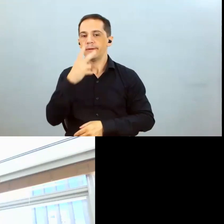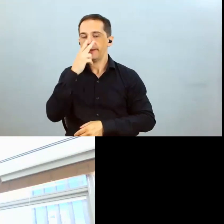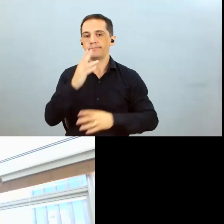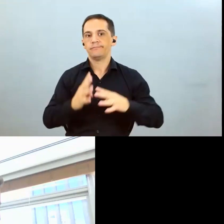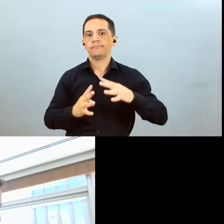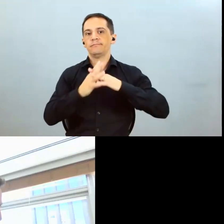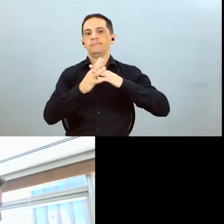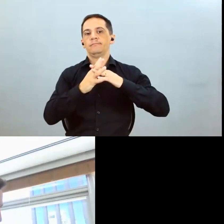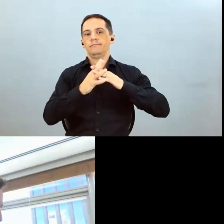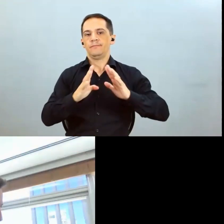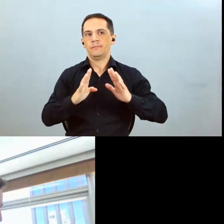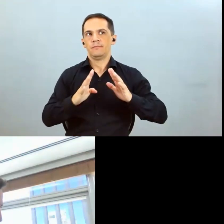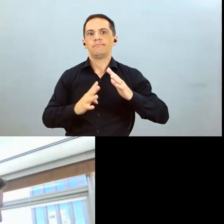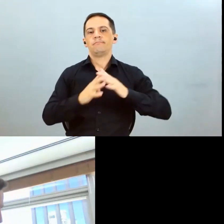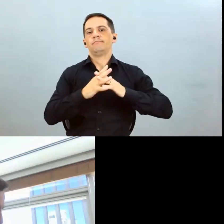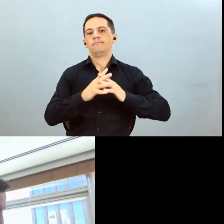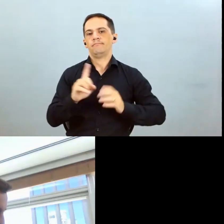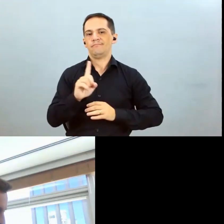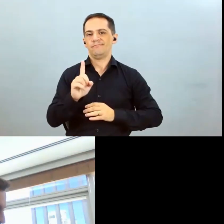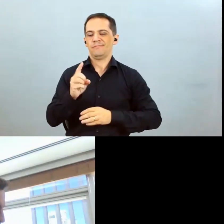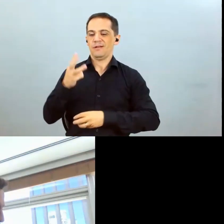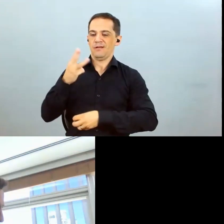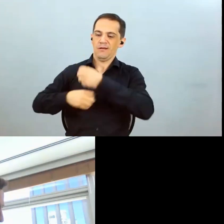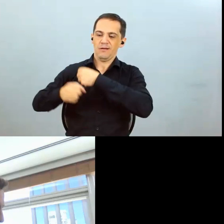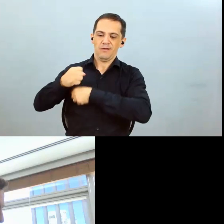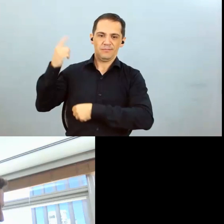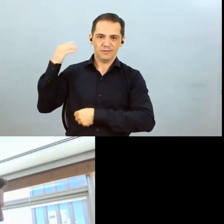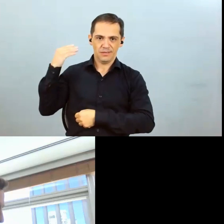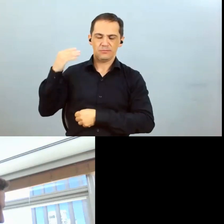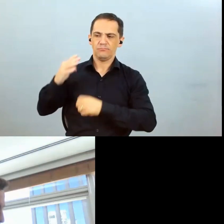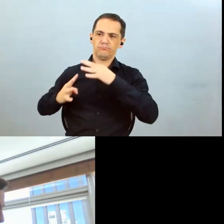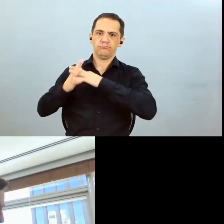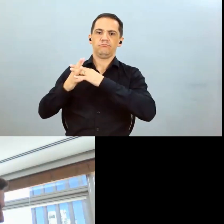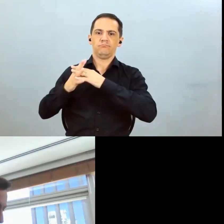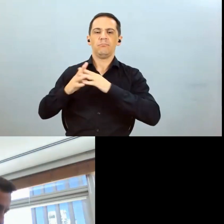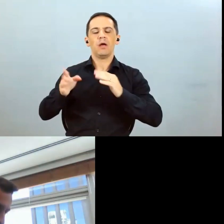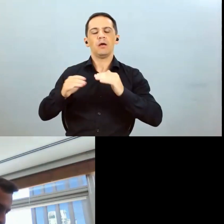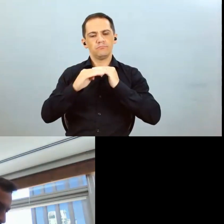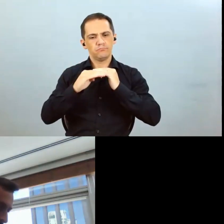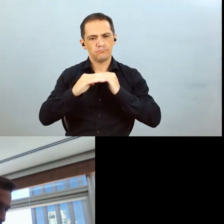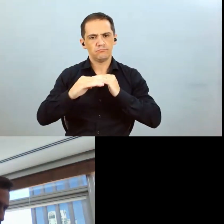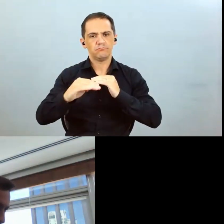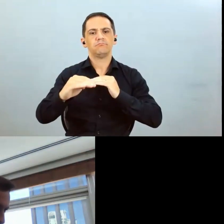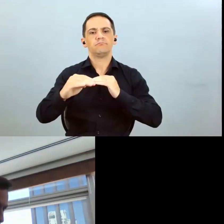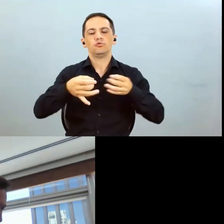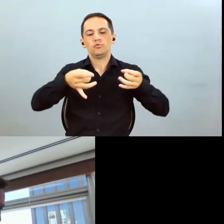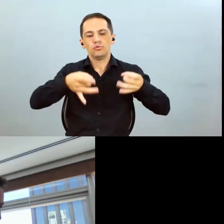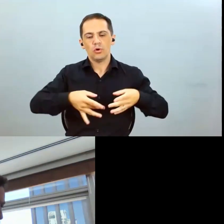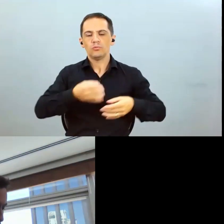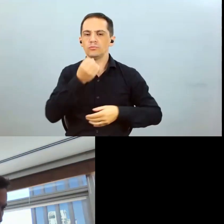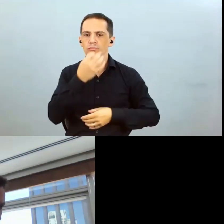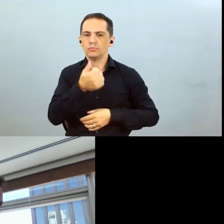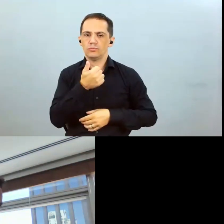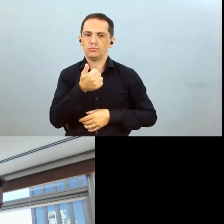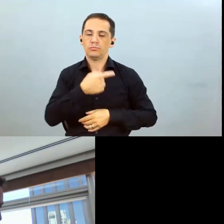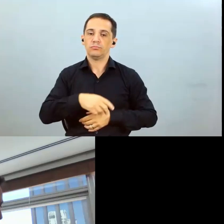patamares mais elevados como foram os últimos três anos, mas será um ano sim de margens em patamares históricos e essa é nossa expectativa